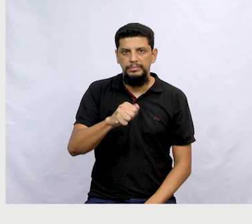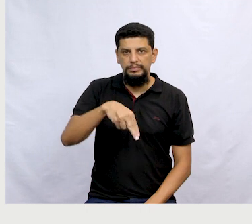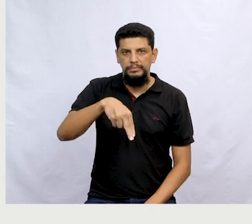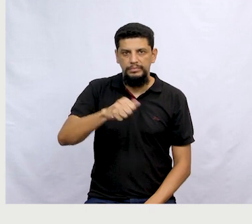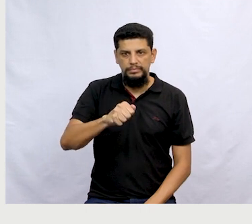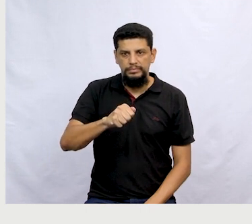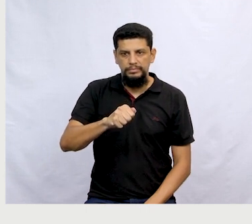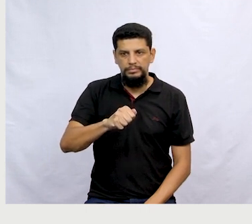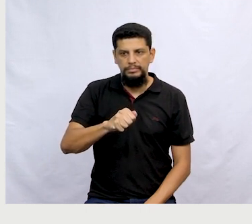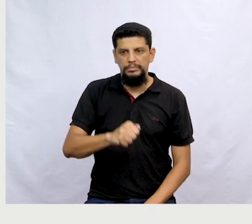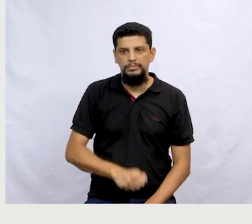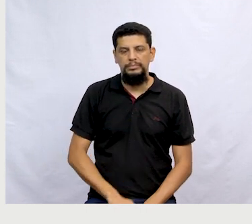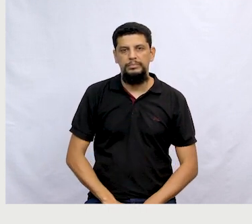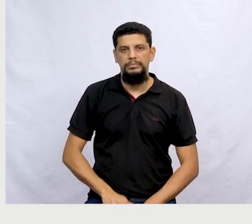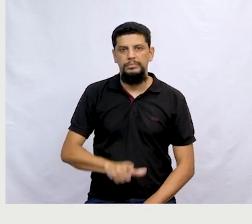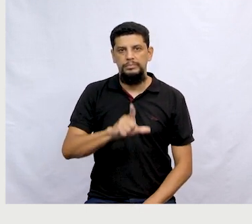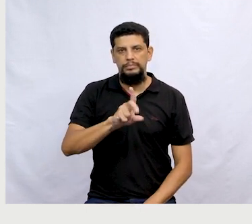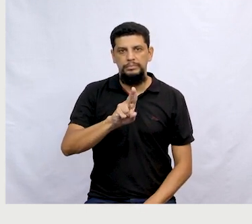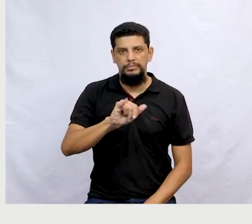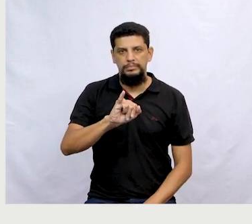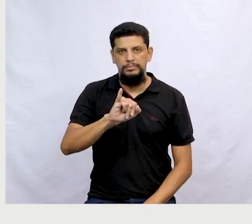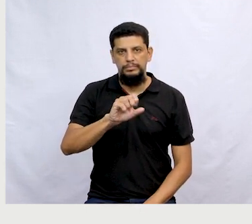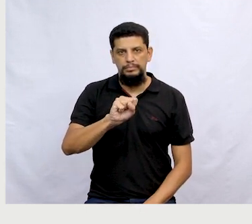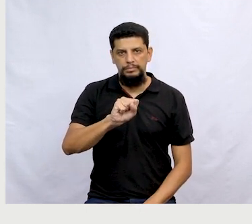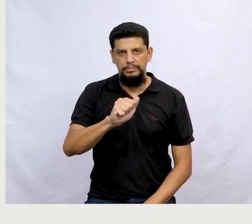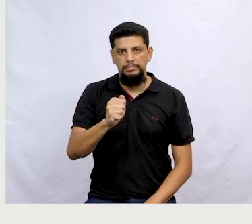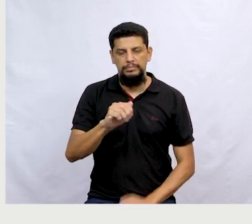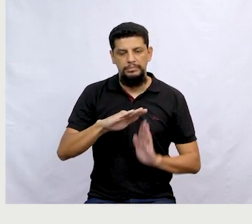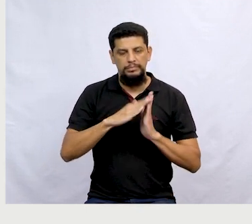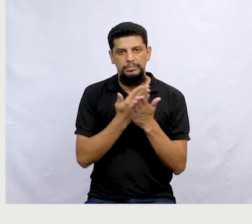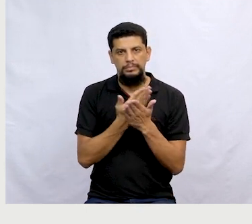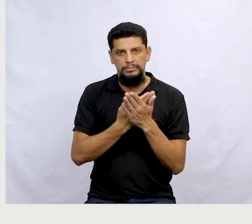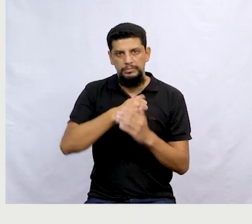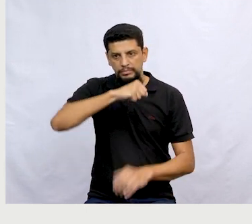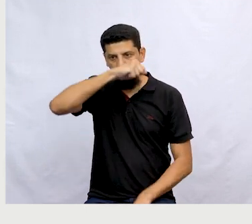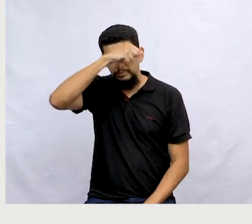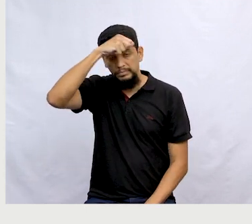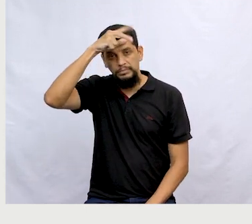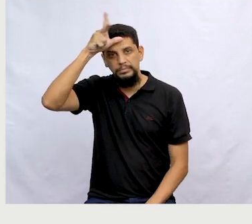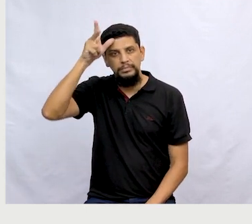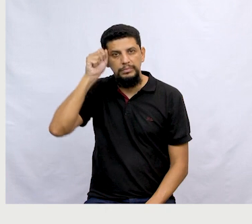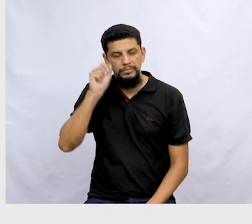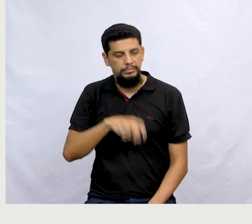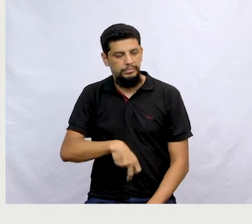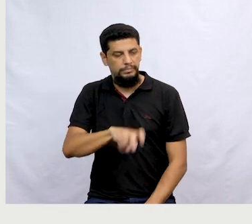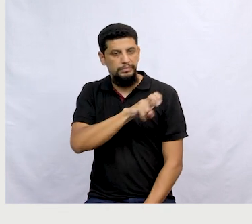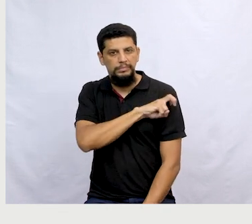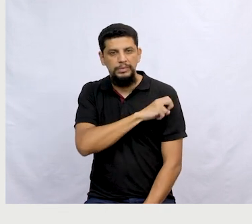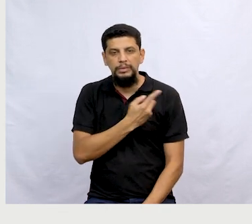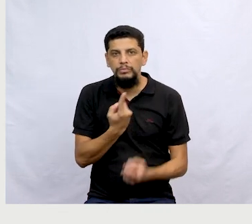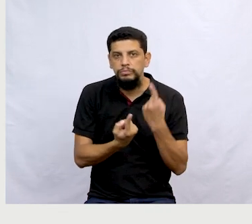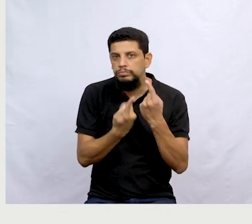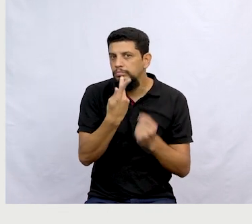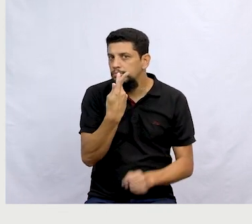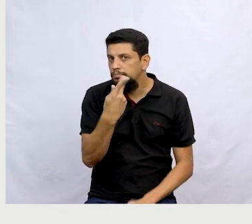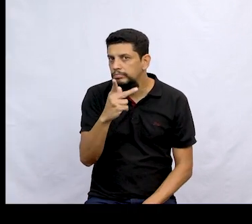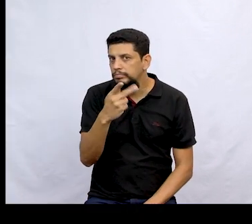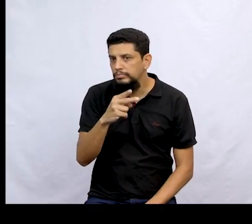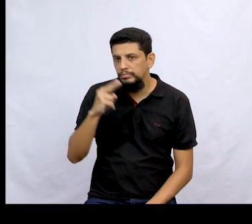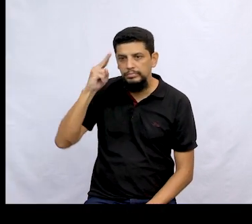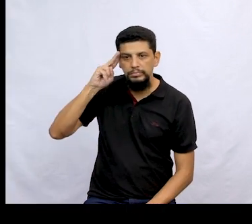Luíza. Ana Luíza, lá da Escola Municipal Madre Maria dos Anjos, do quinto ano. Qual é o seu sonho?